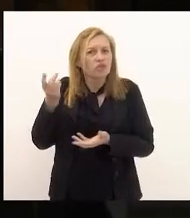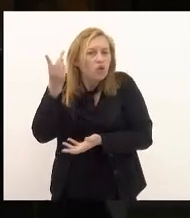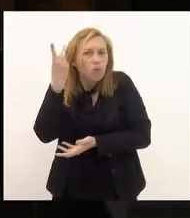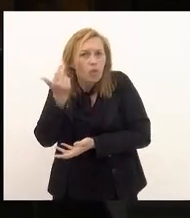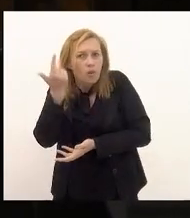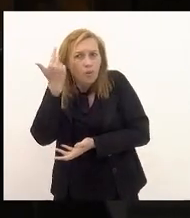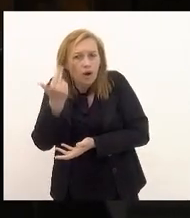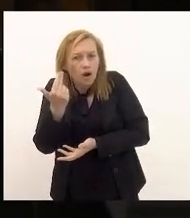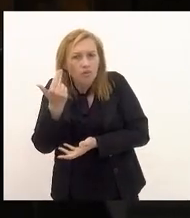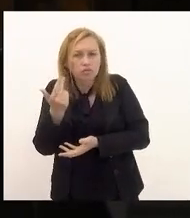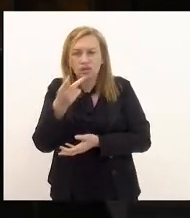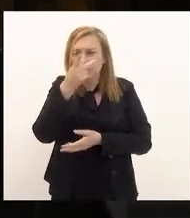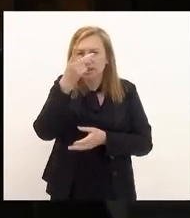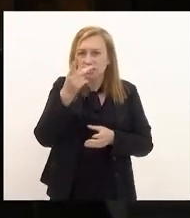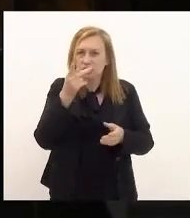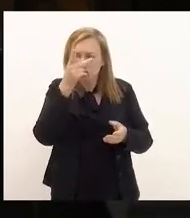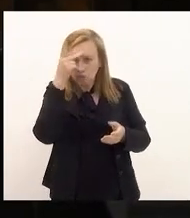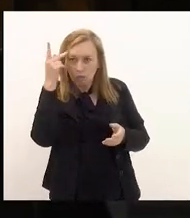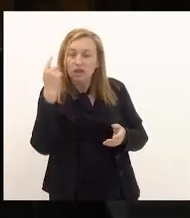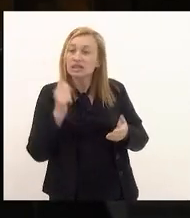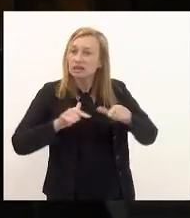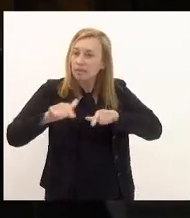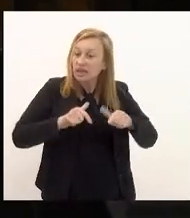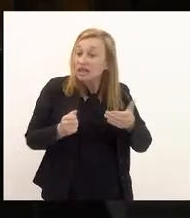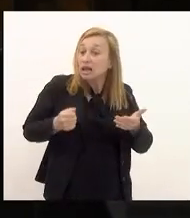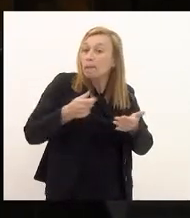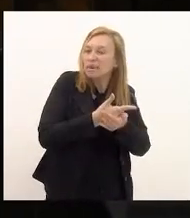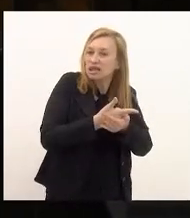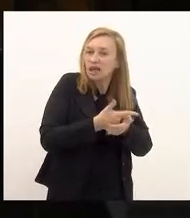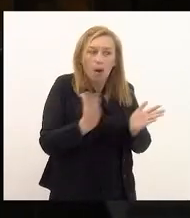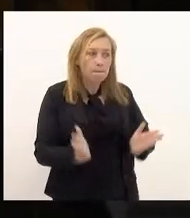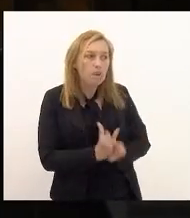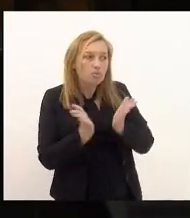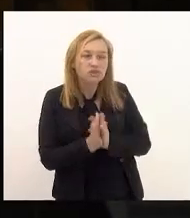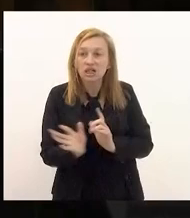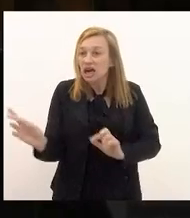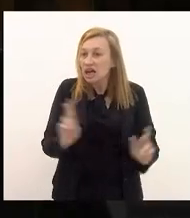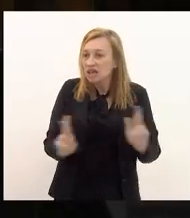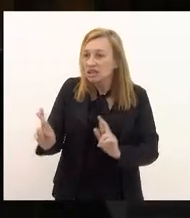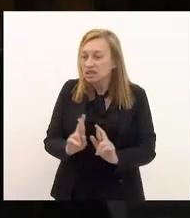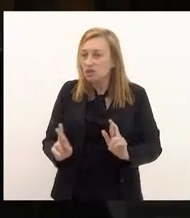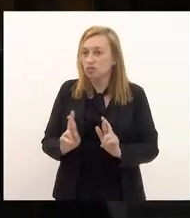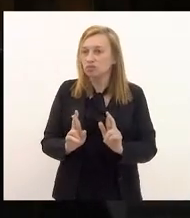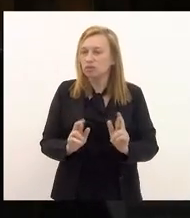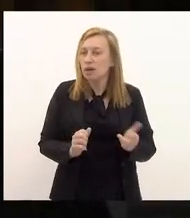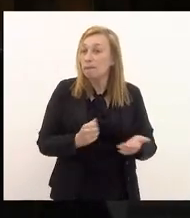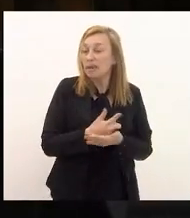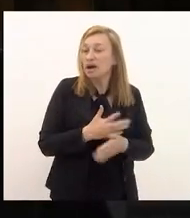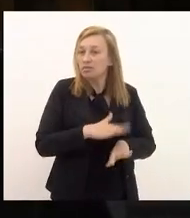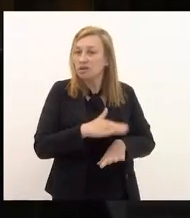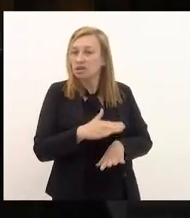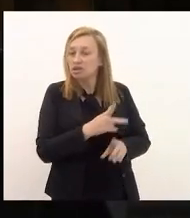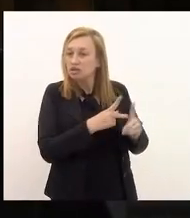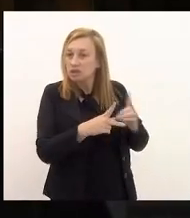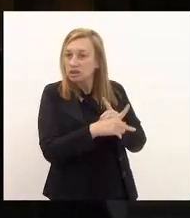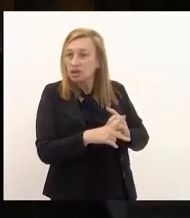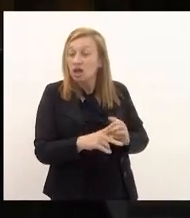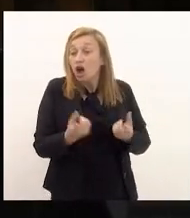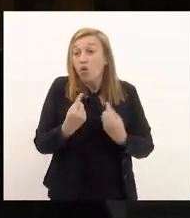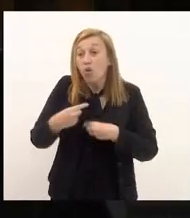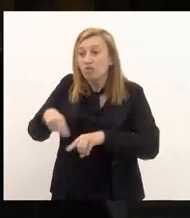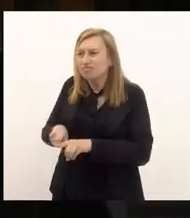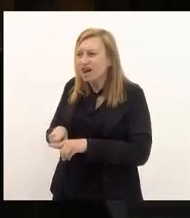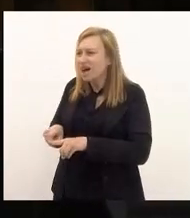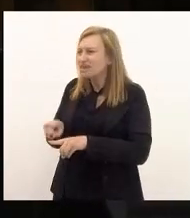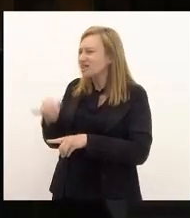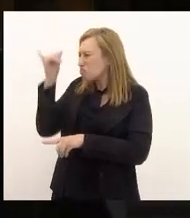de um contribuinte de uma pessoa pobre em relação a um grande contribuinte e aí ao contrário da bobagem